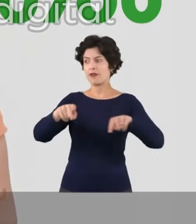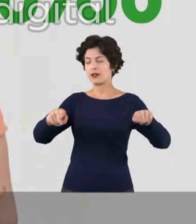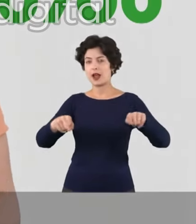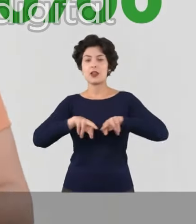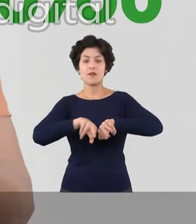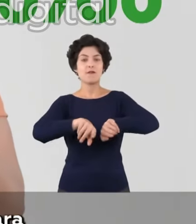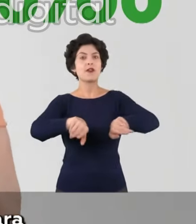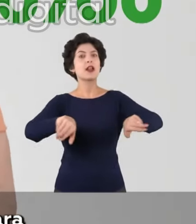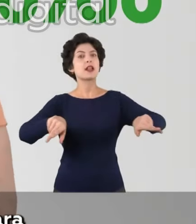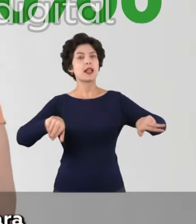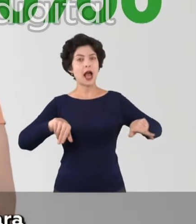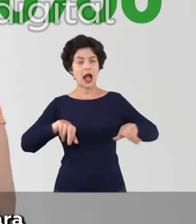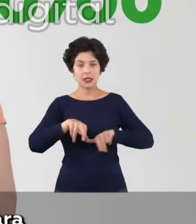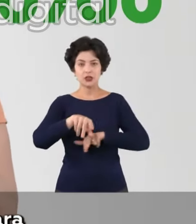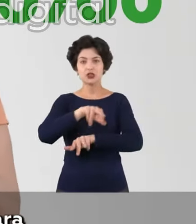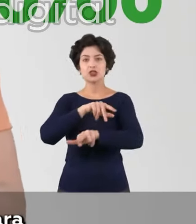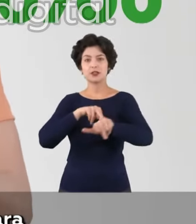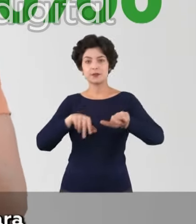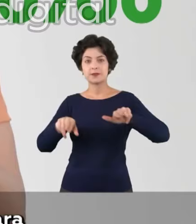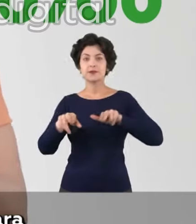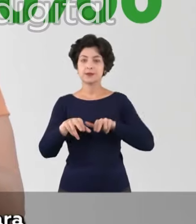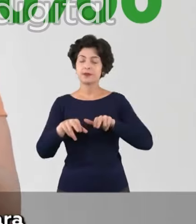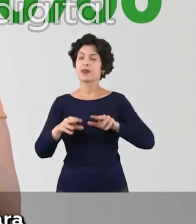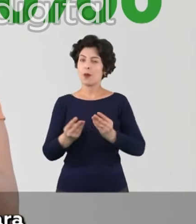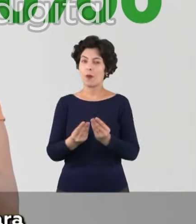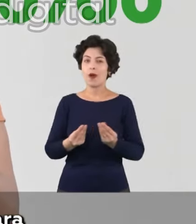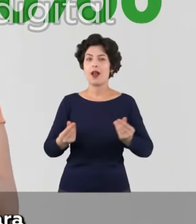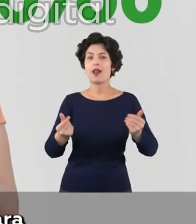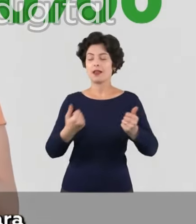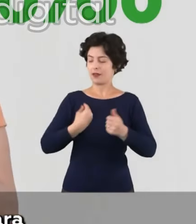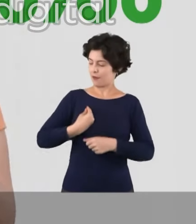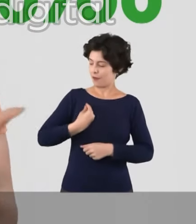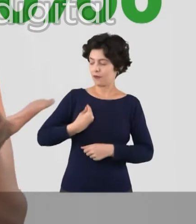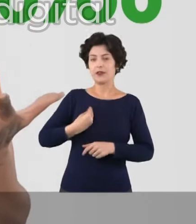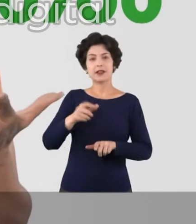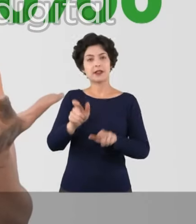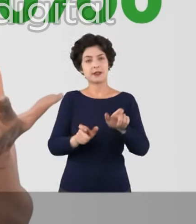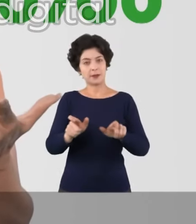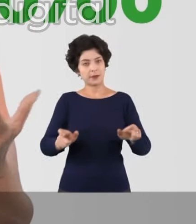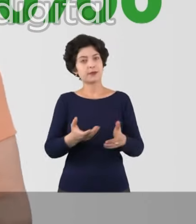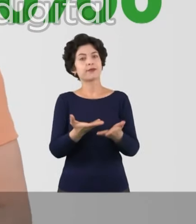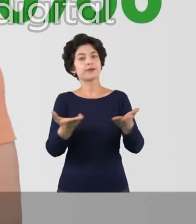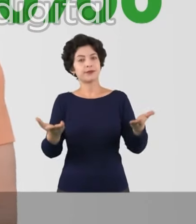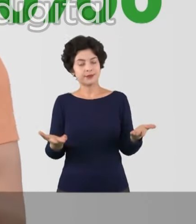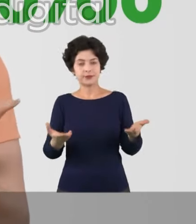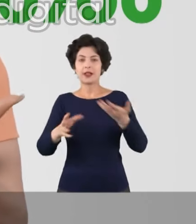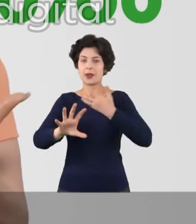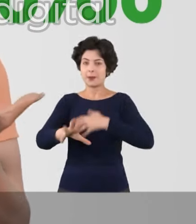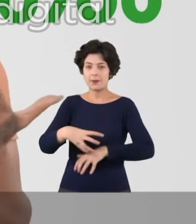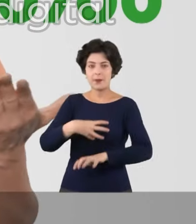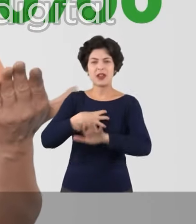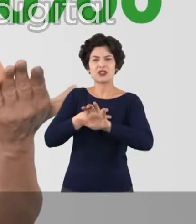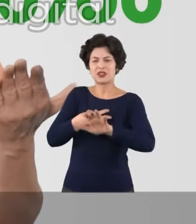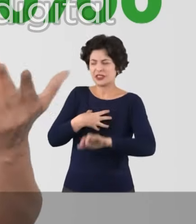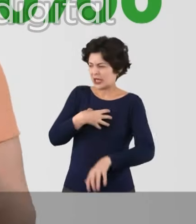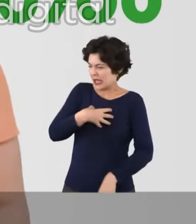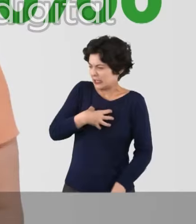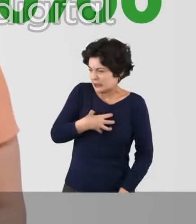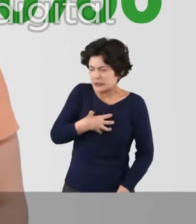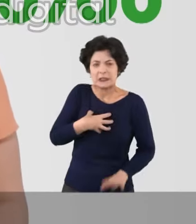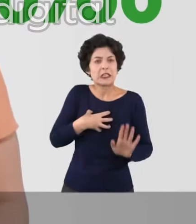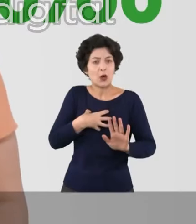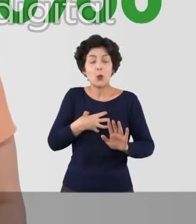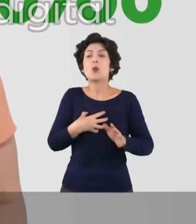diversidade e pluralidade. Com qualidade de vida para as pessoas. A empatia não dói,